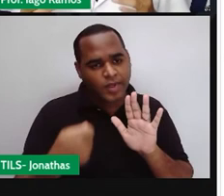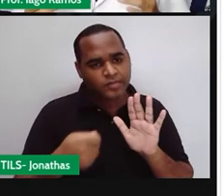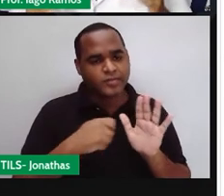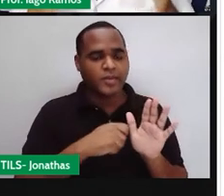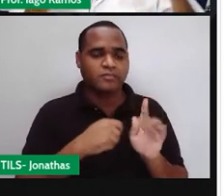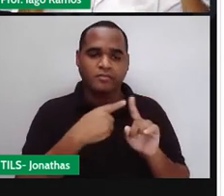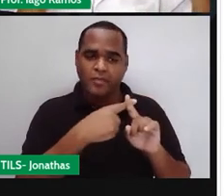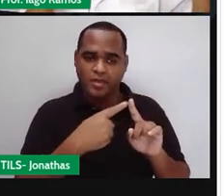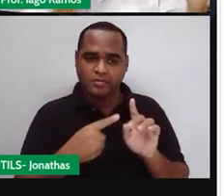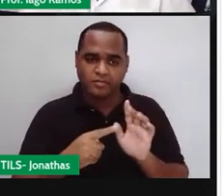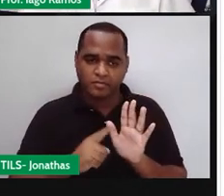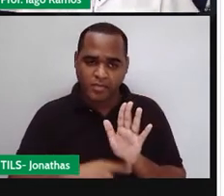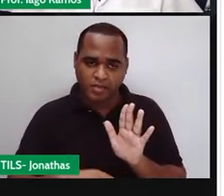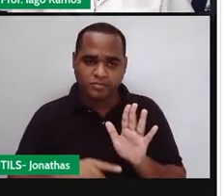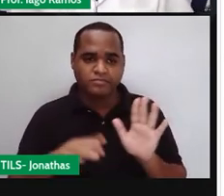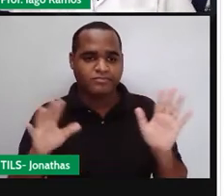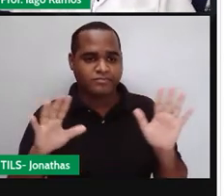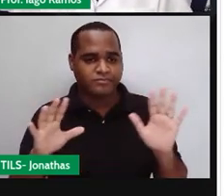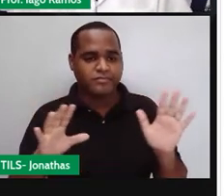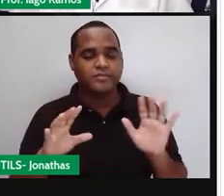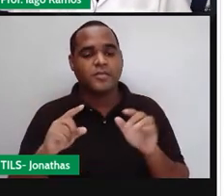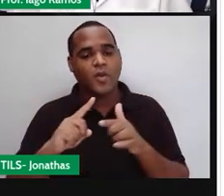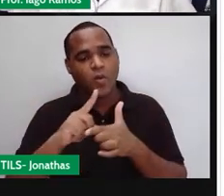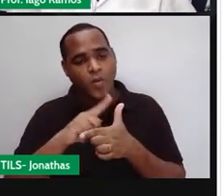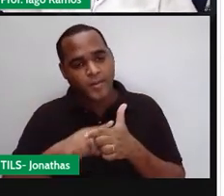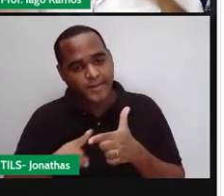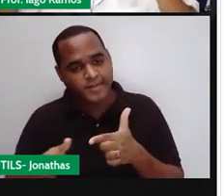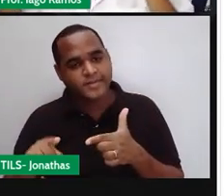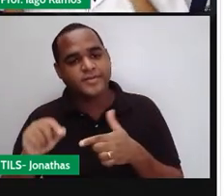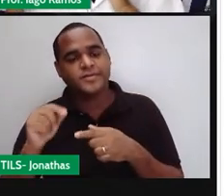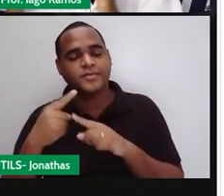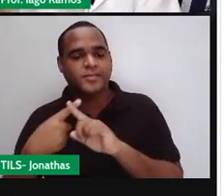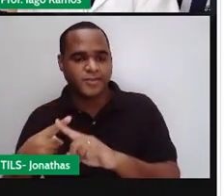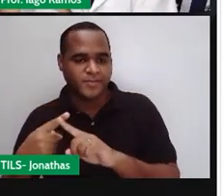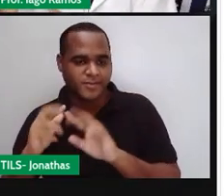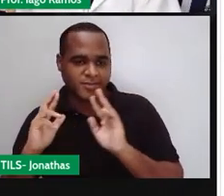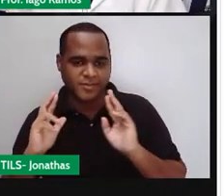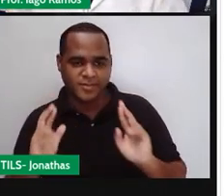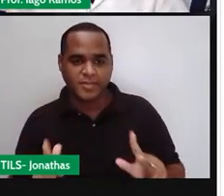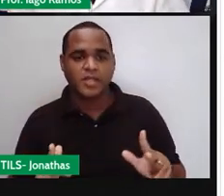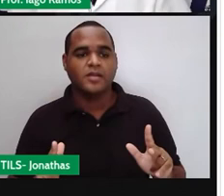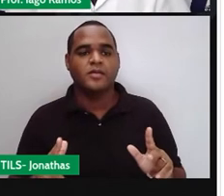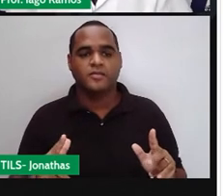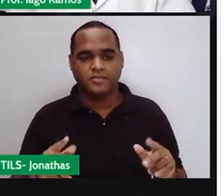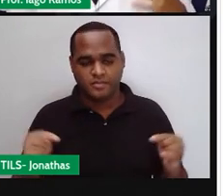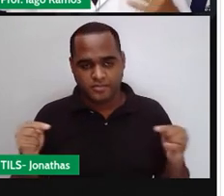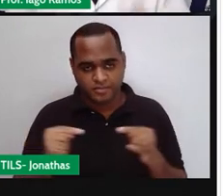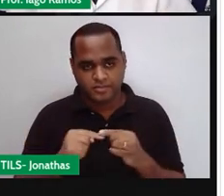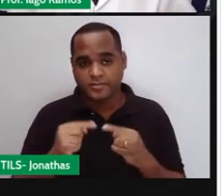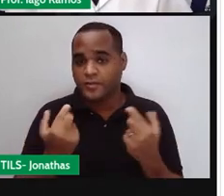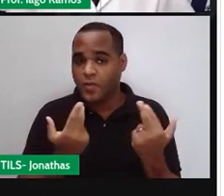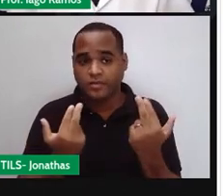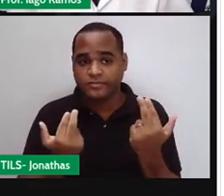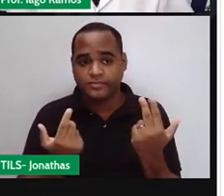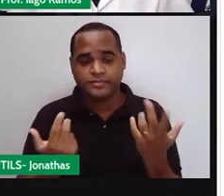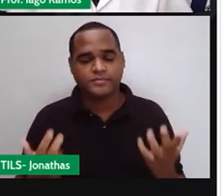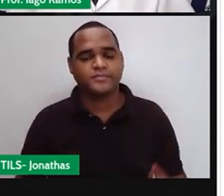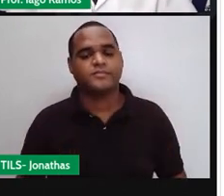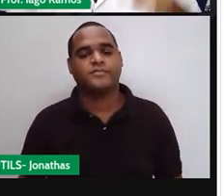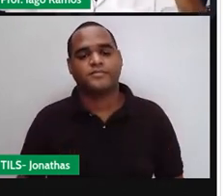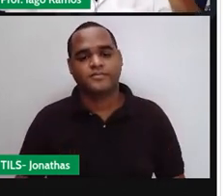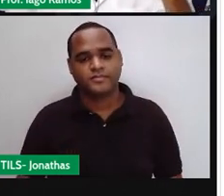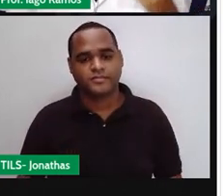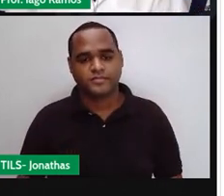né? Para a operação de multiplicação com números inteiros. E a divisão com números inteiros é a mesma, tá?